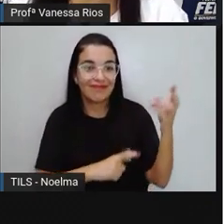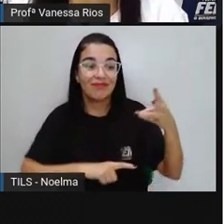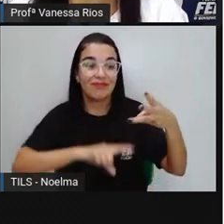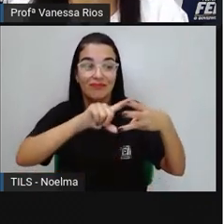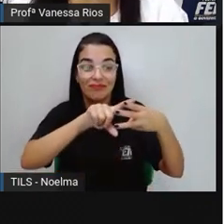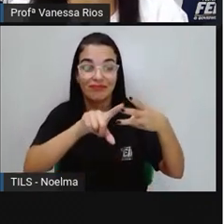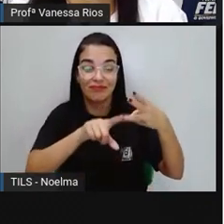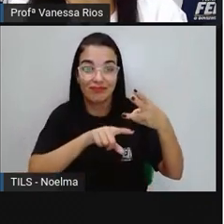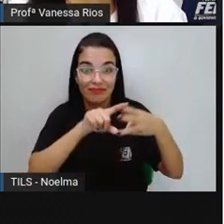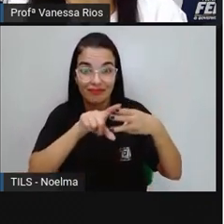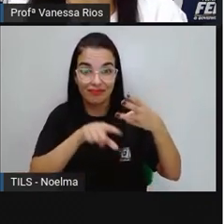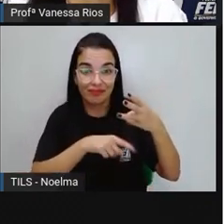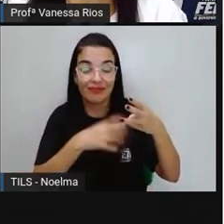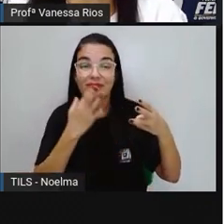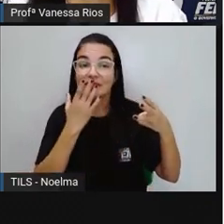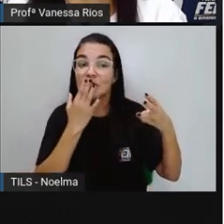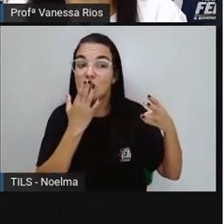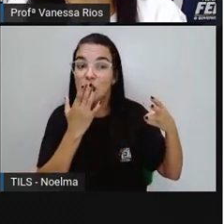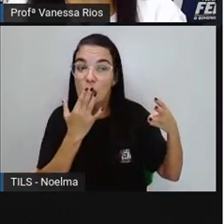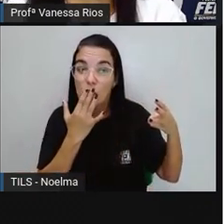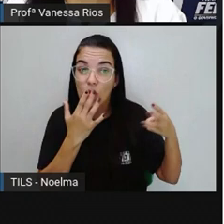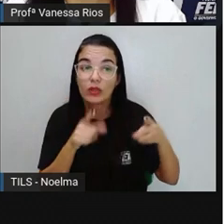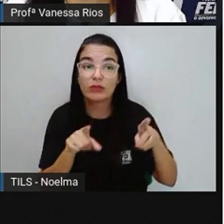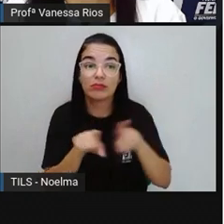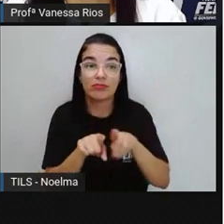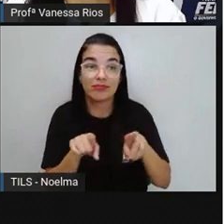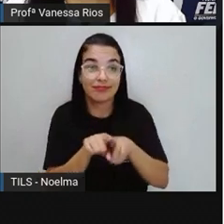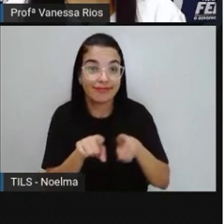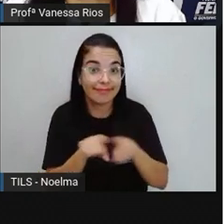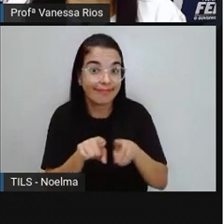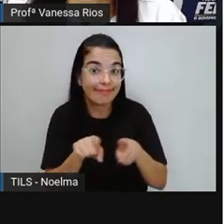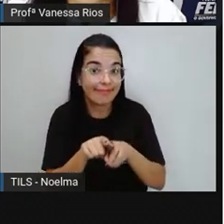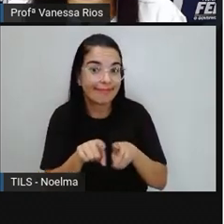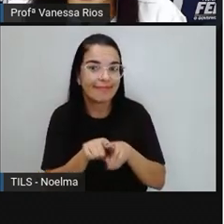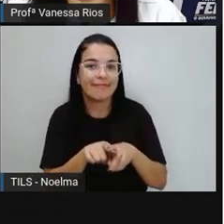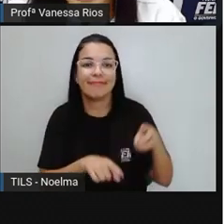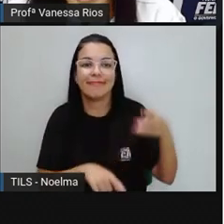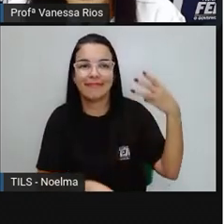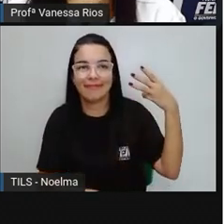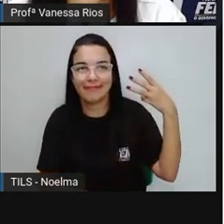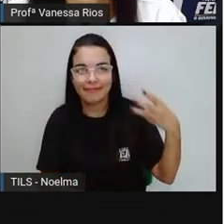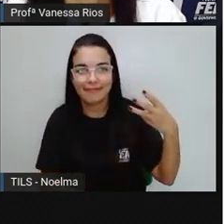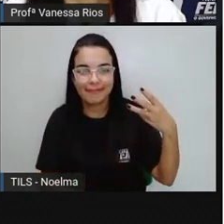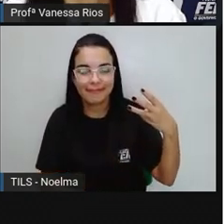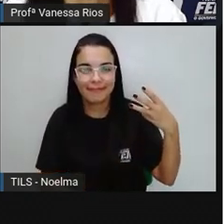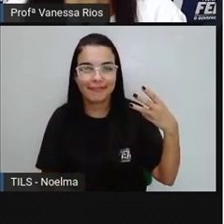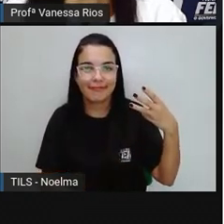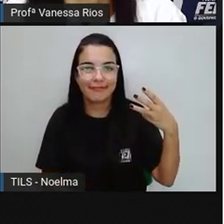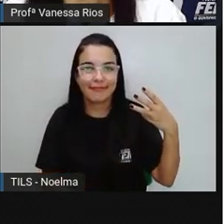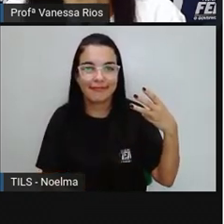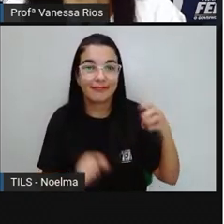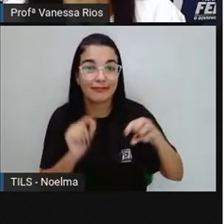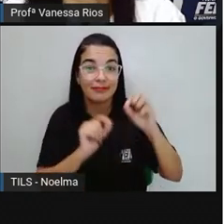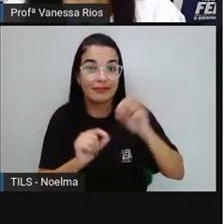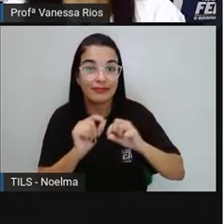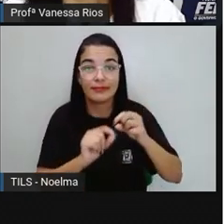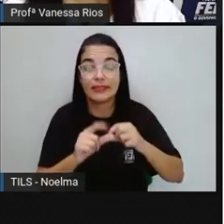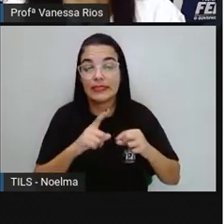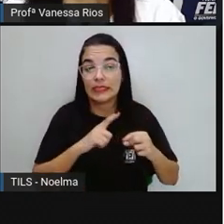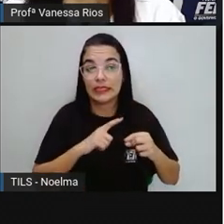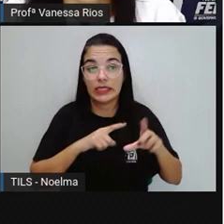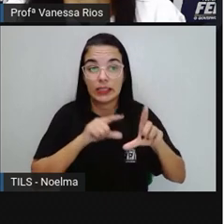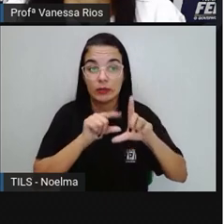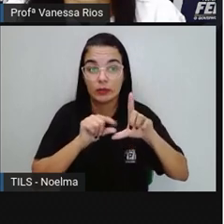e aí a gente percebe nesse espaço territorial que compõe o nosso estado, a vegetação aí